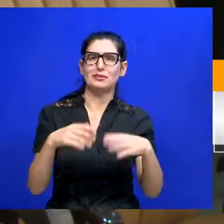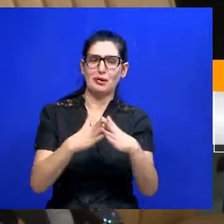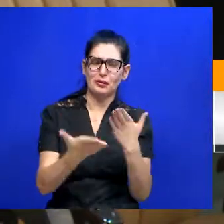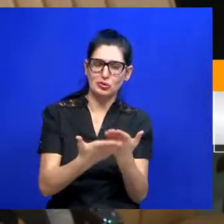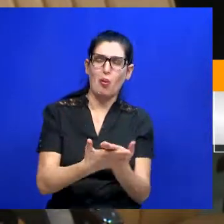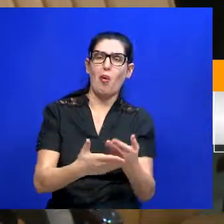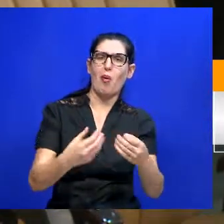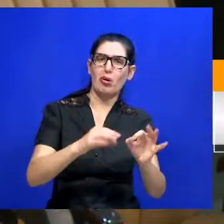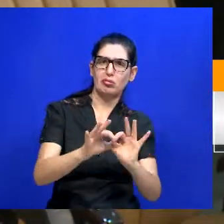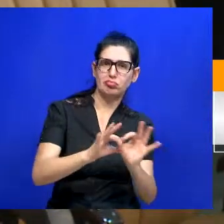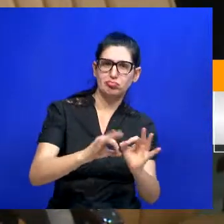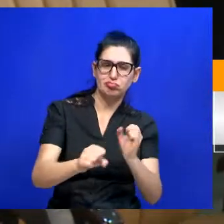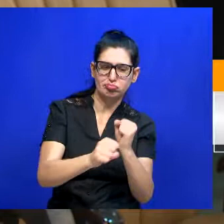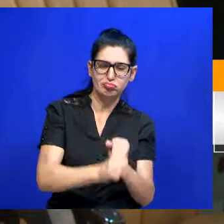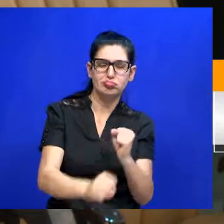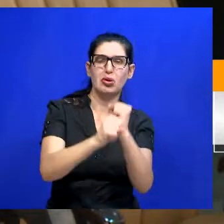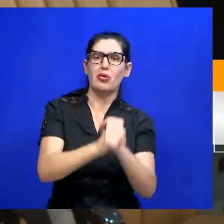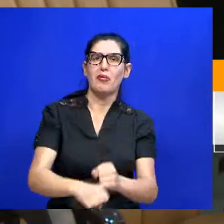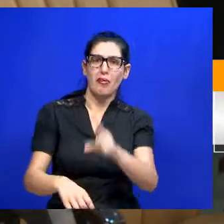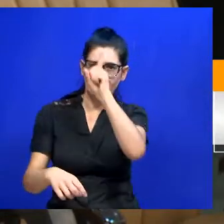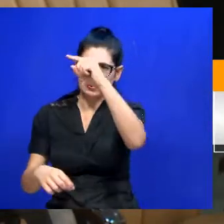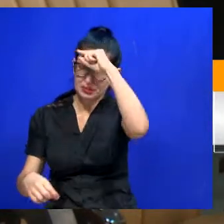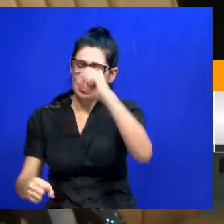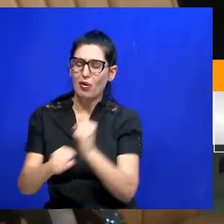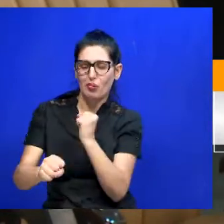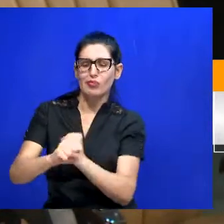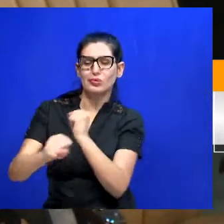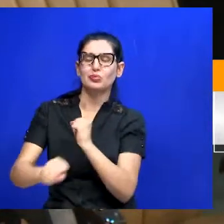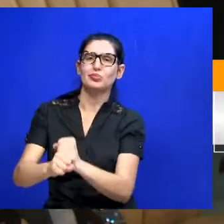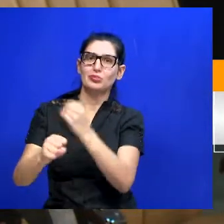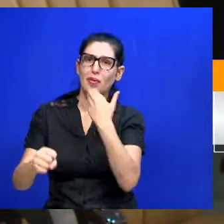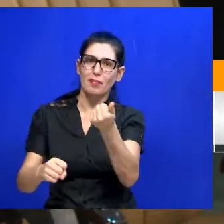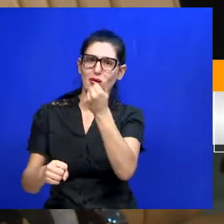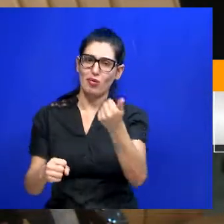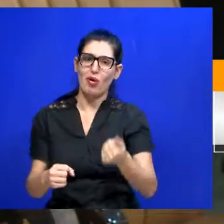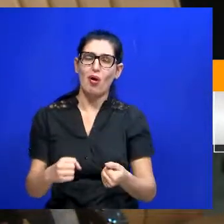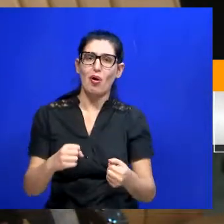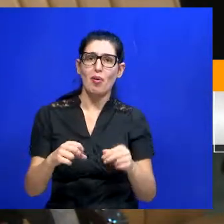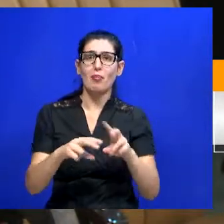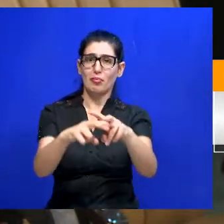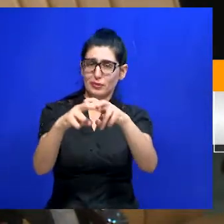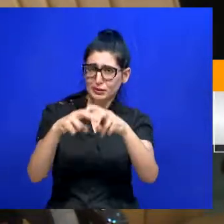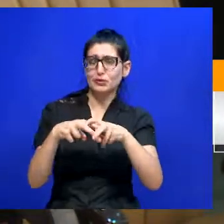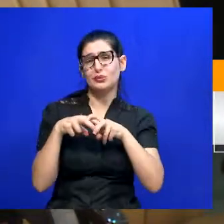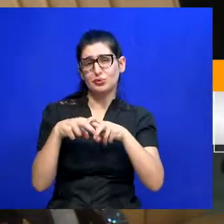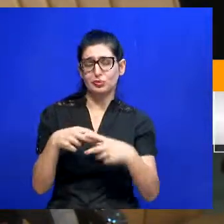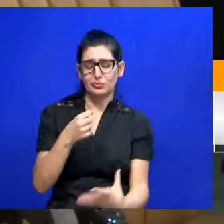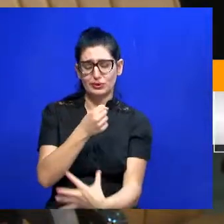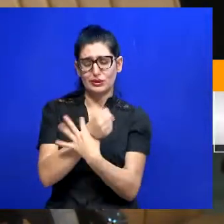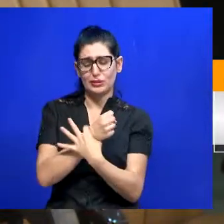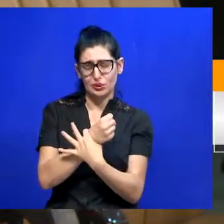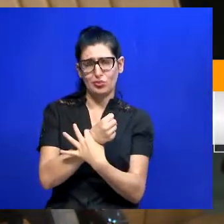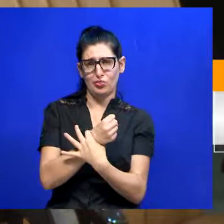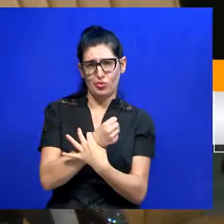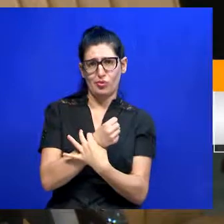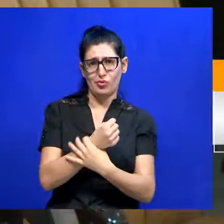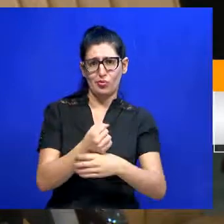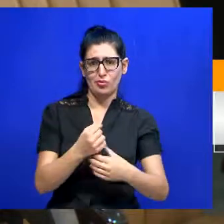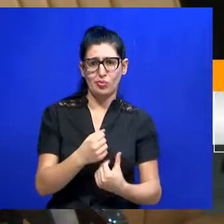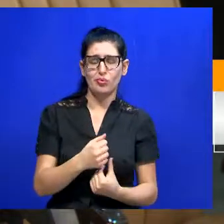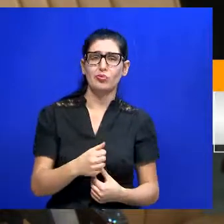finalizar, um hospital ser construído ou um posto ser construído. É para isso que o seguro garantia, garante